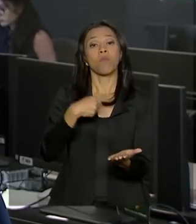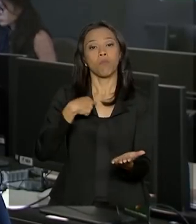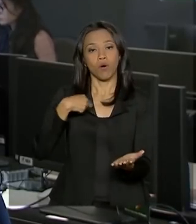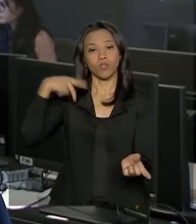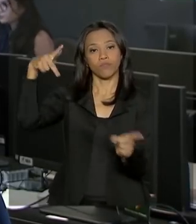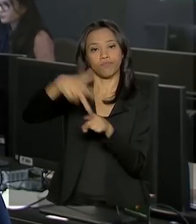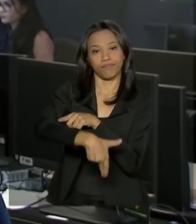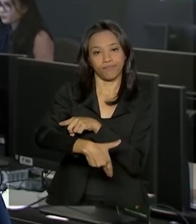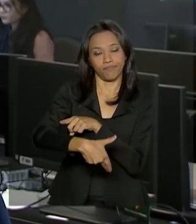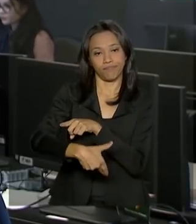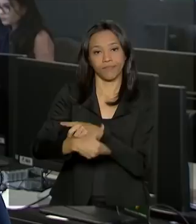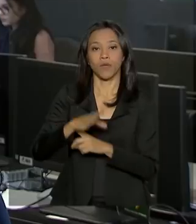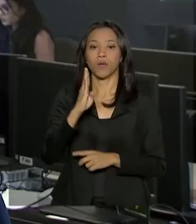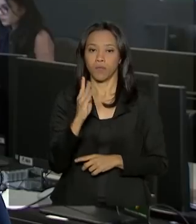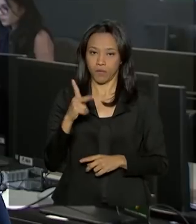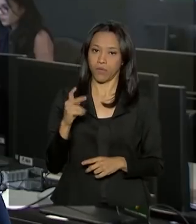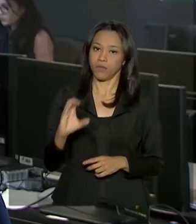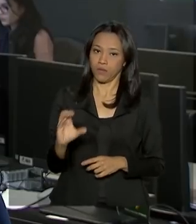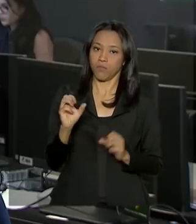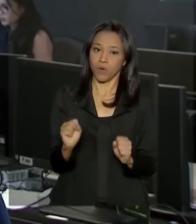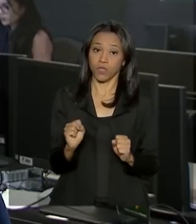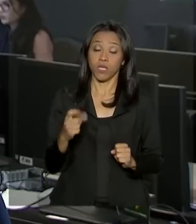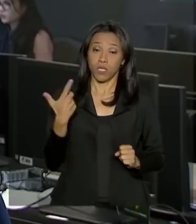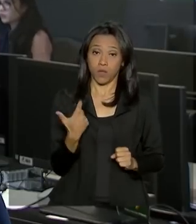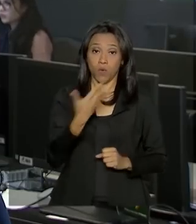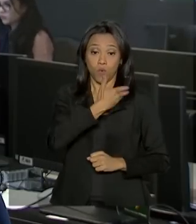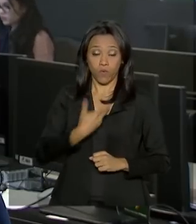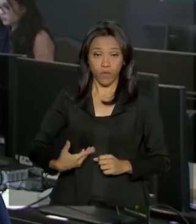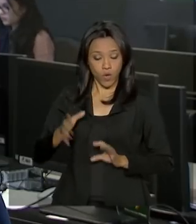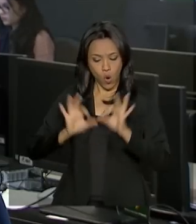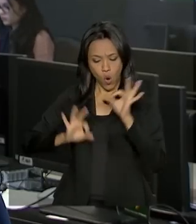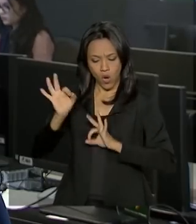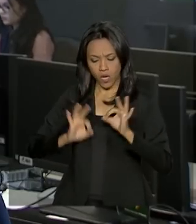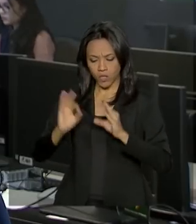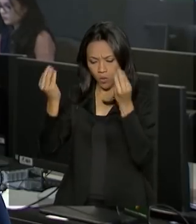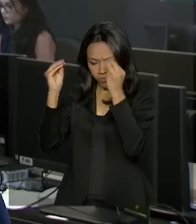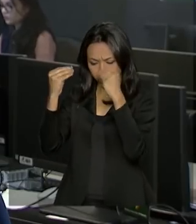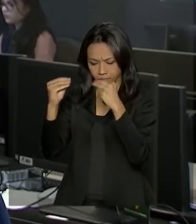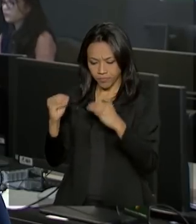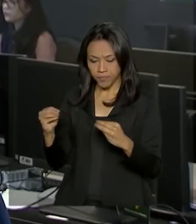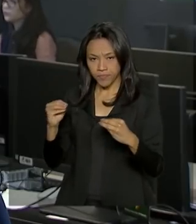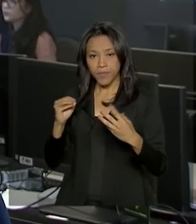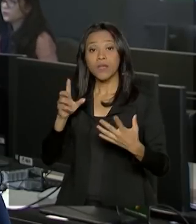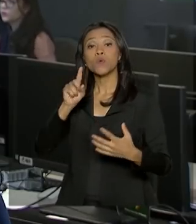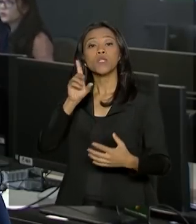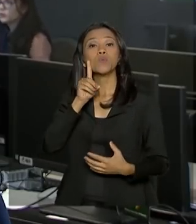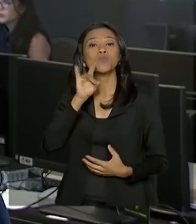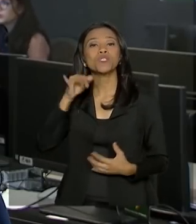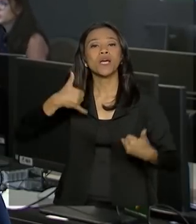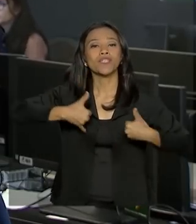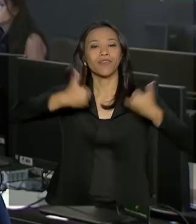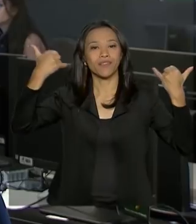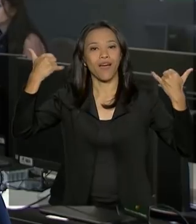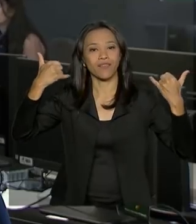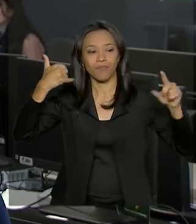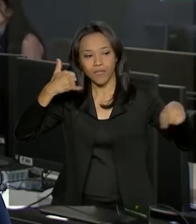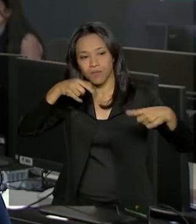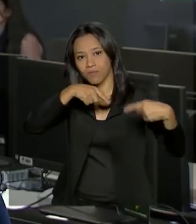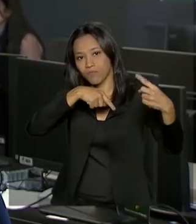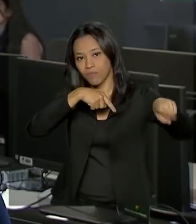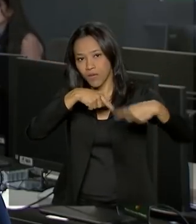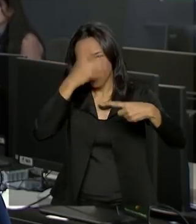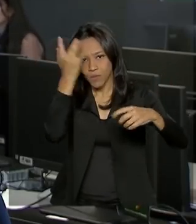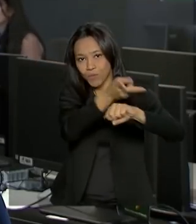Ministério da Cidadania organizou um cronograma especial baseado na data de aniversário dos beneficiários. Para se